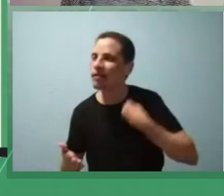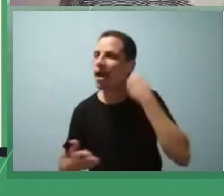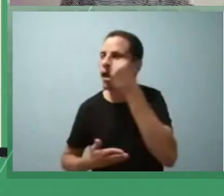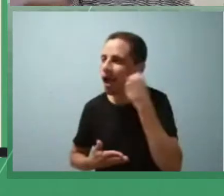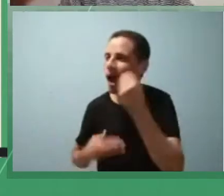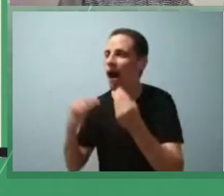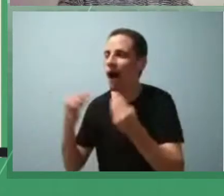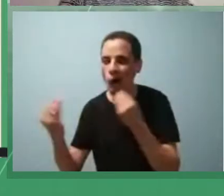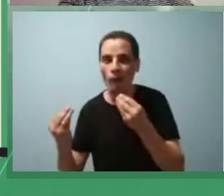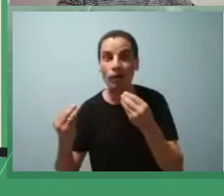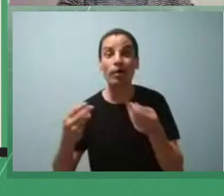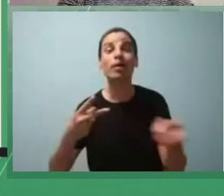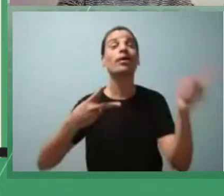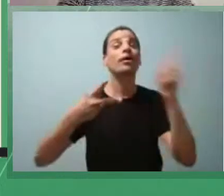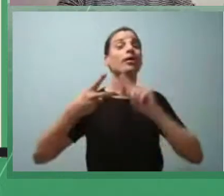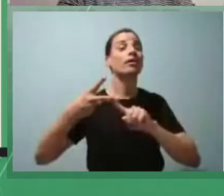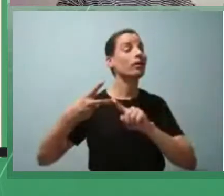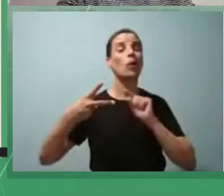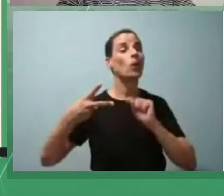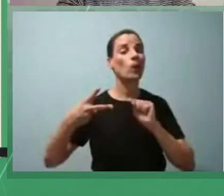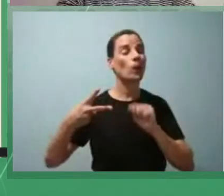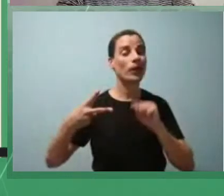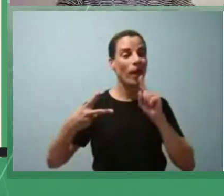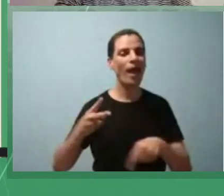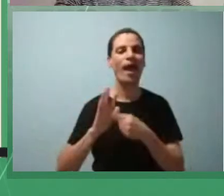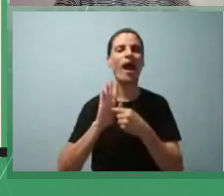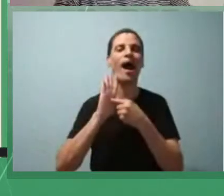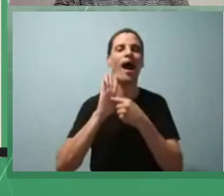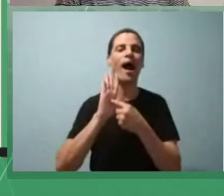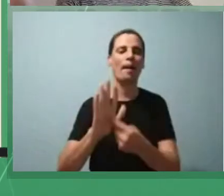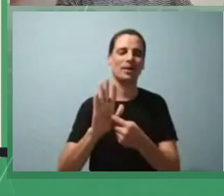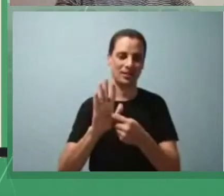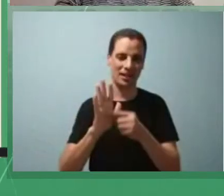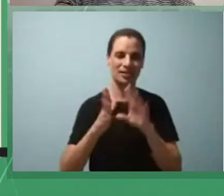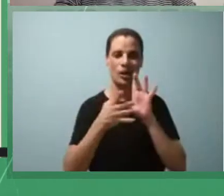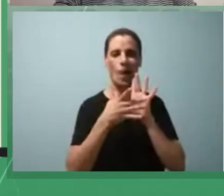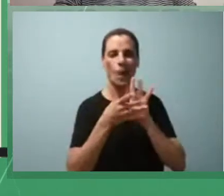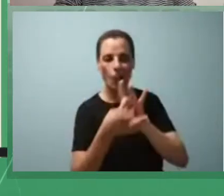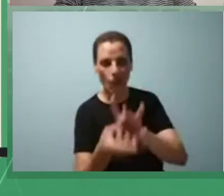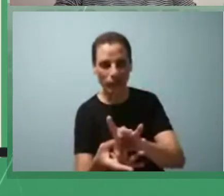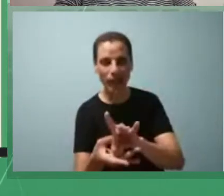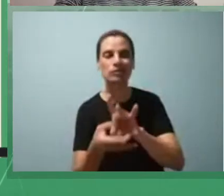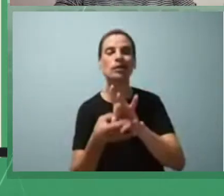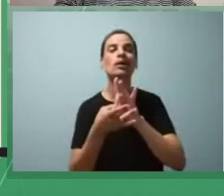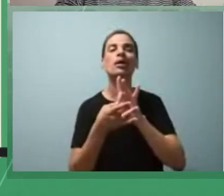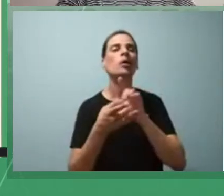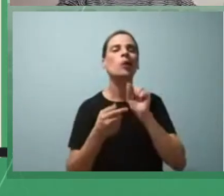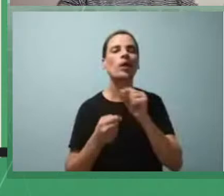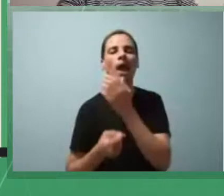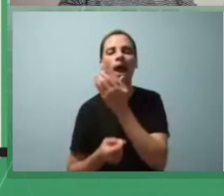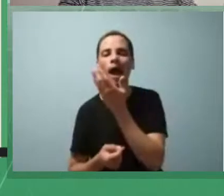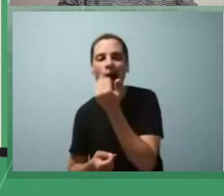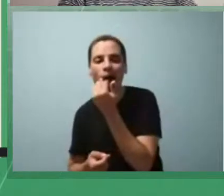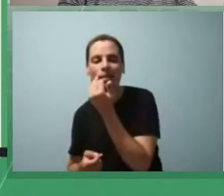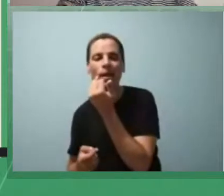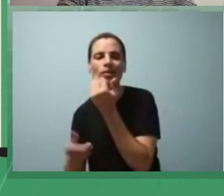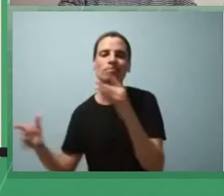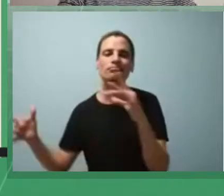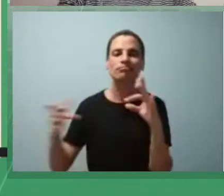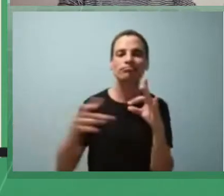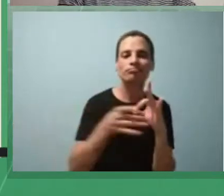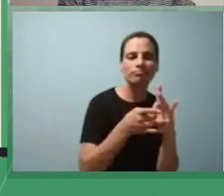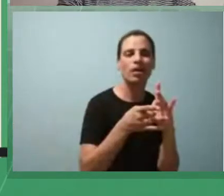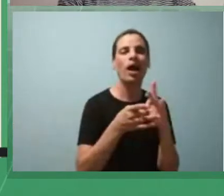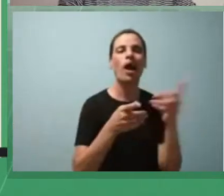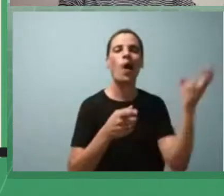e já no segundo a gente tem uma apresentação do contexto de como o alimento se apresenta como um